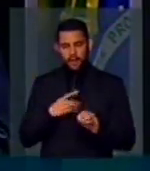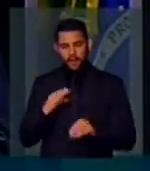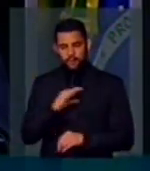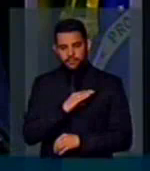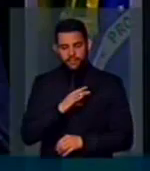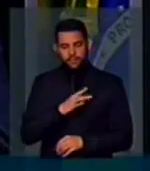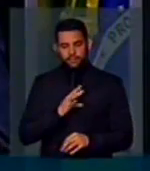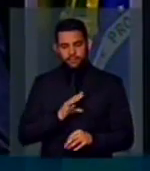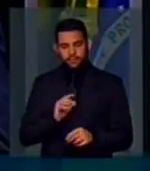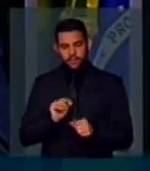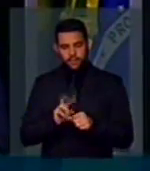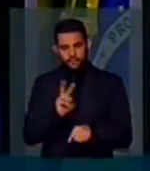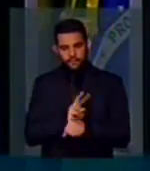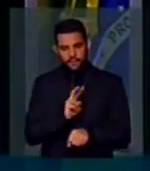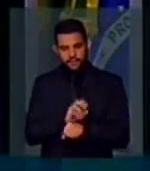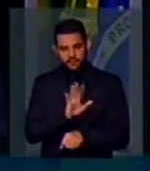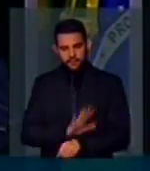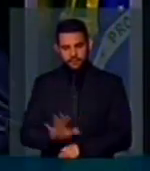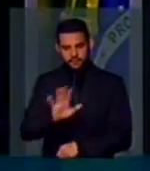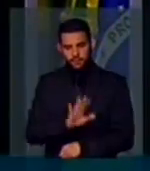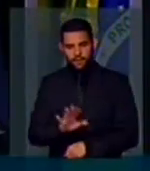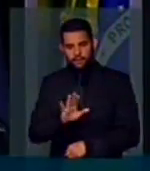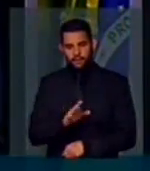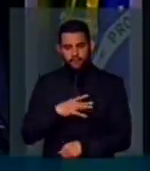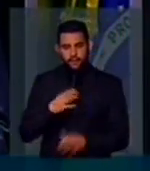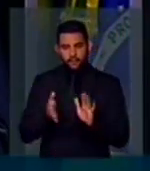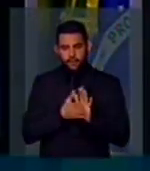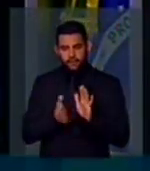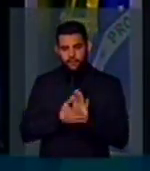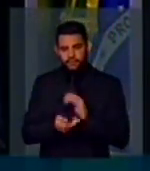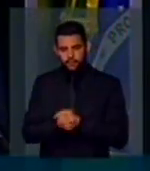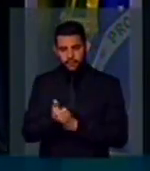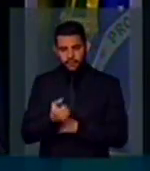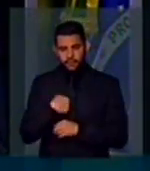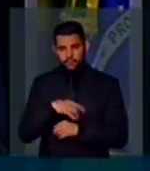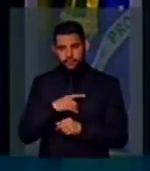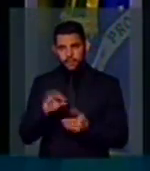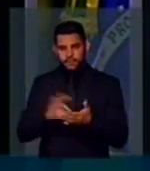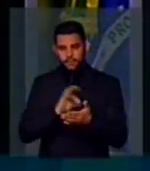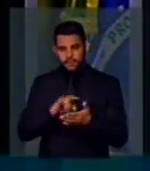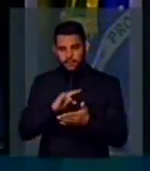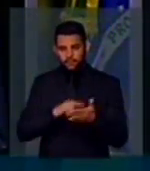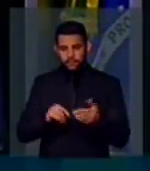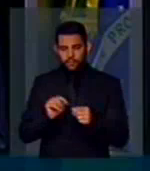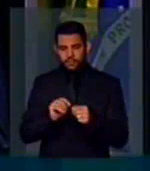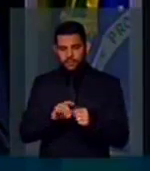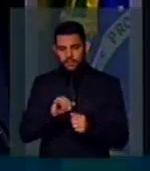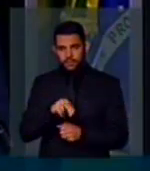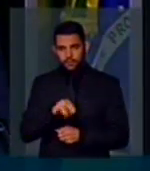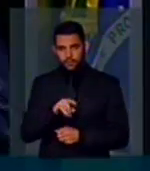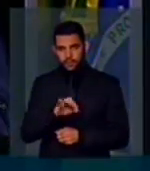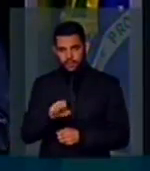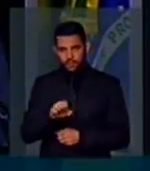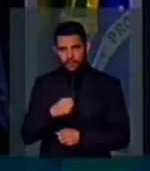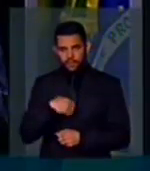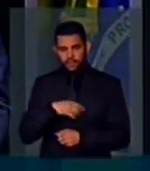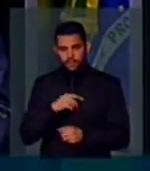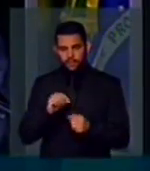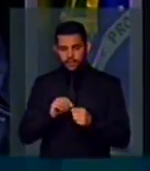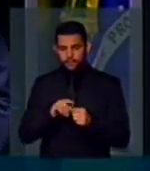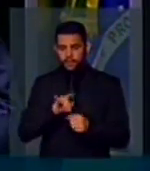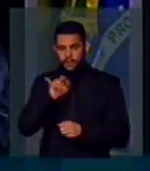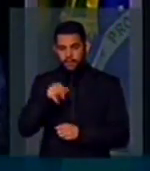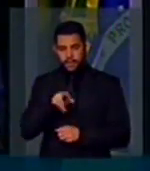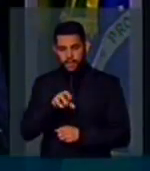Relações Exteriores e Defesa Nacional, que foi proposto há pouco tempo, foi assinado originariamente por Celso Amorim, que esteve no